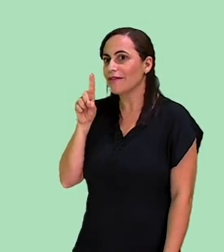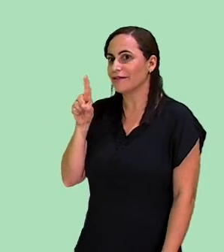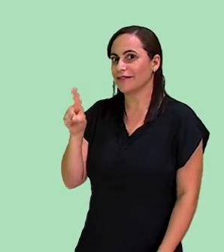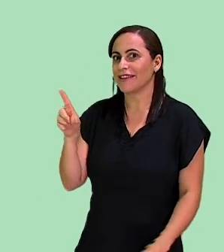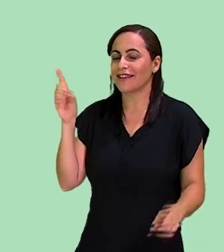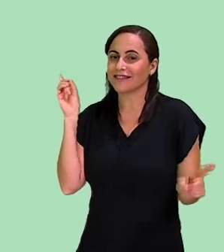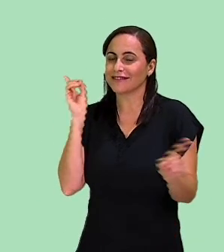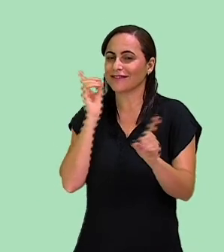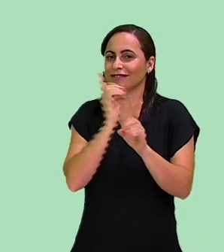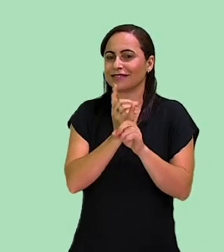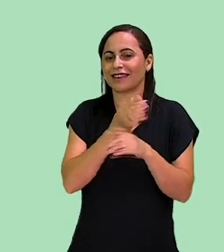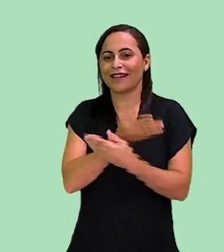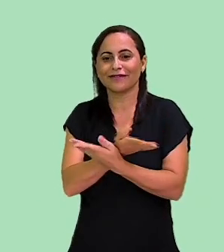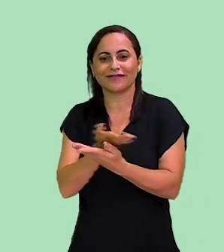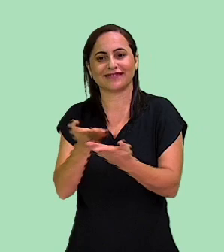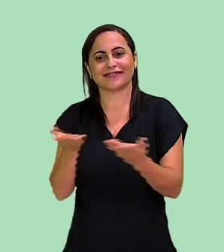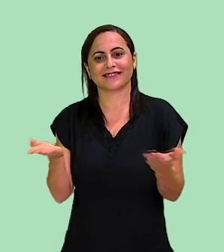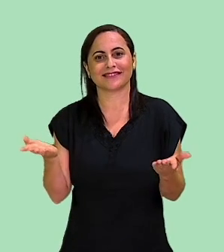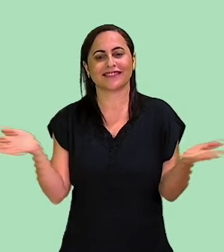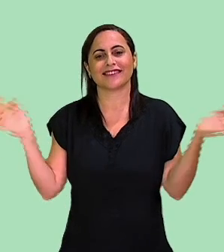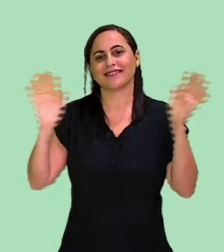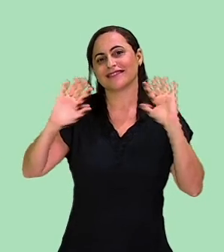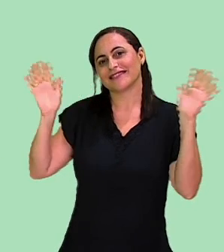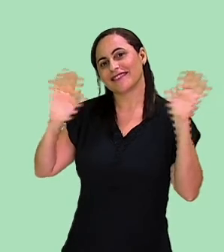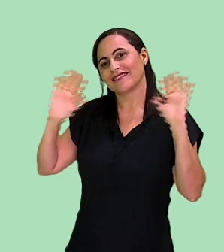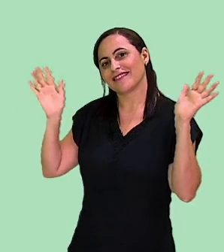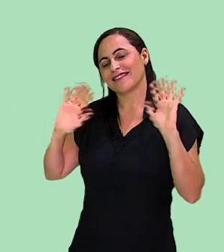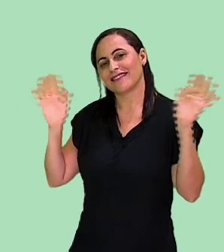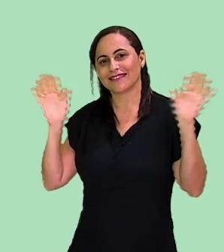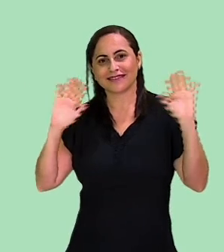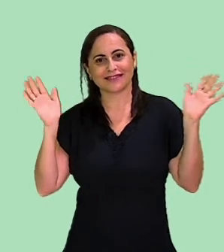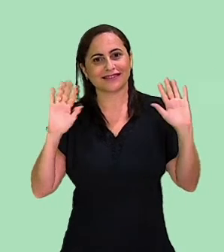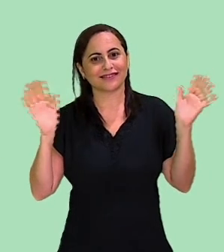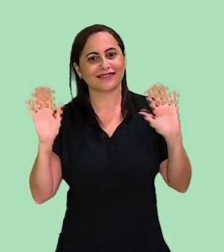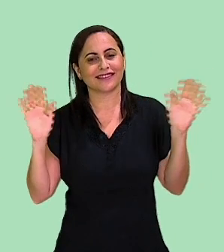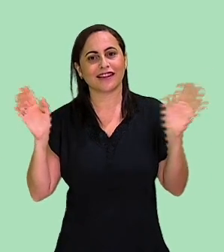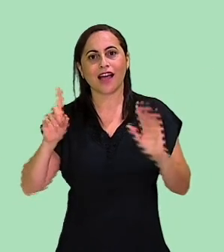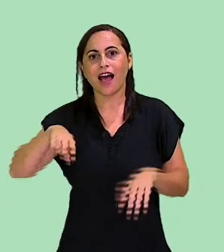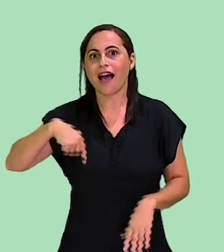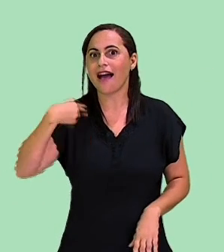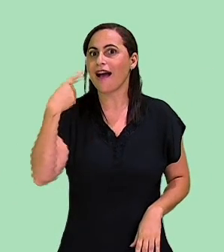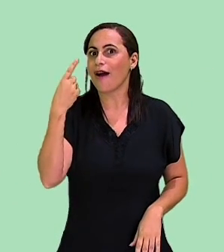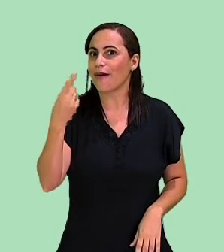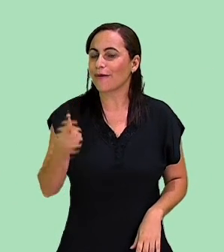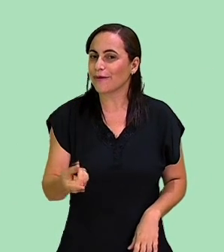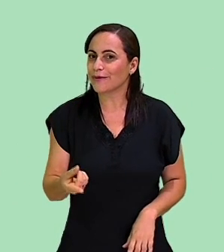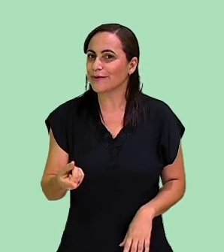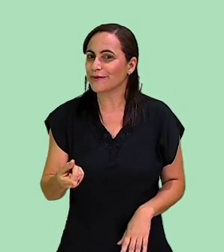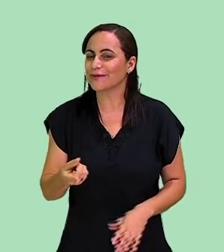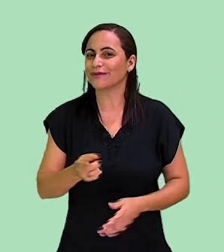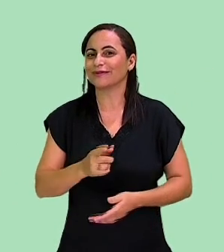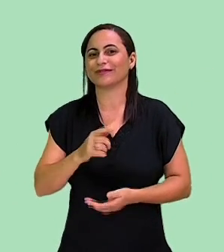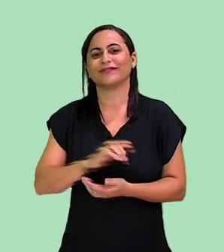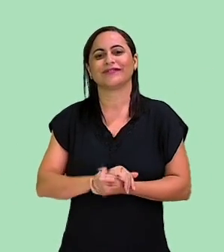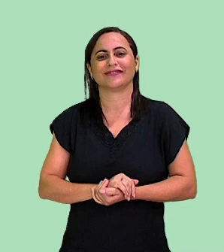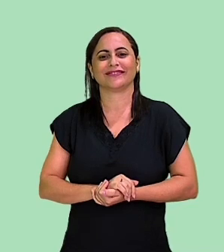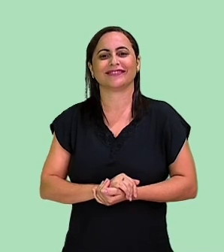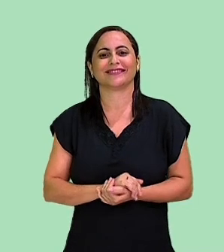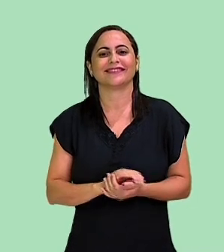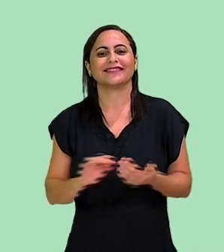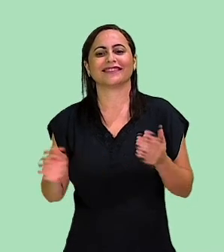encontrar você. Tchau, tchau, tchau. Até a próxima vez.